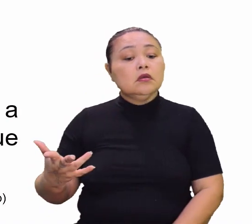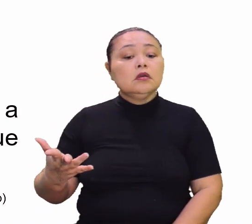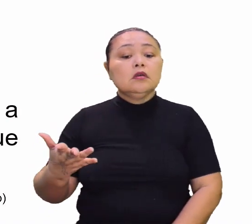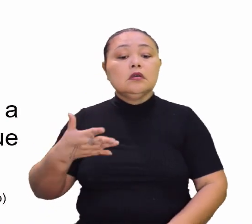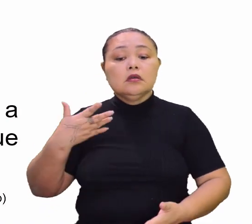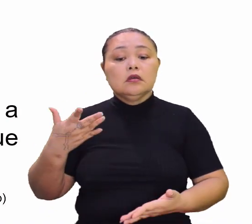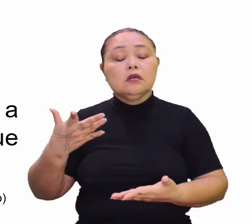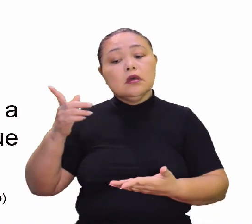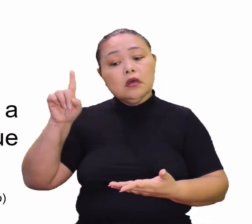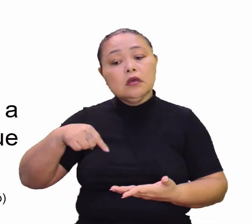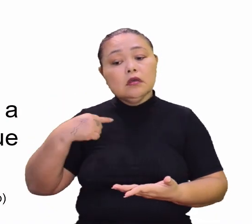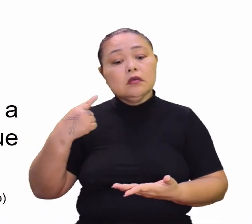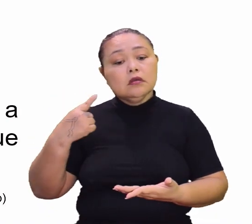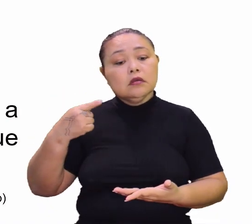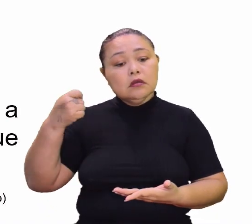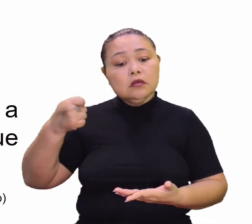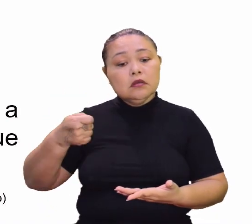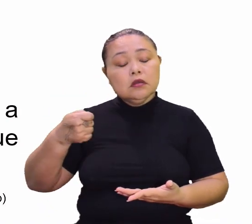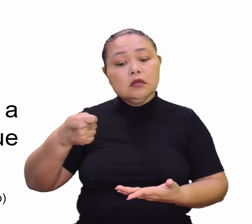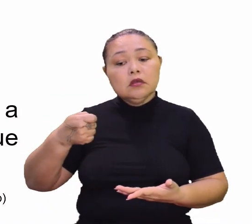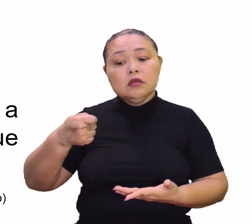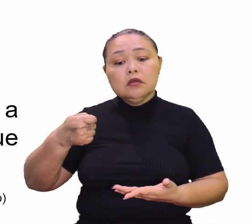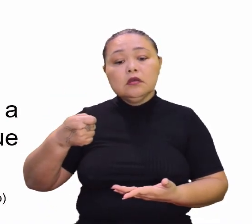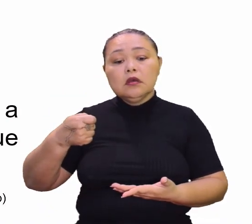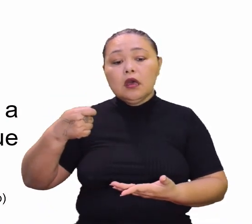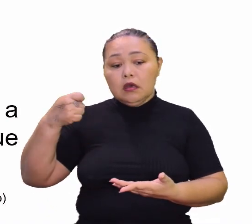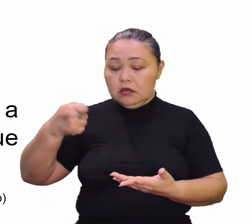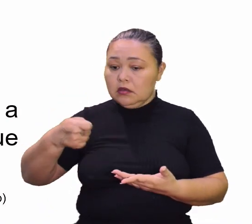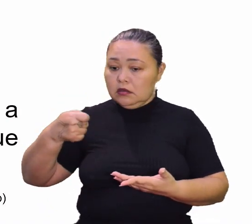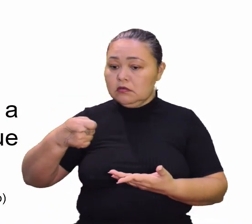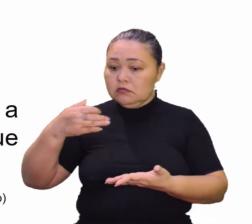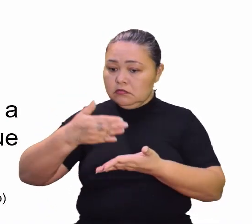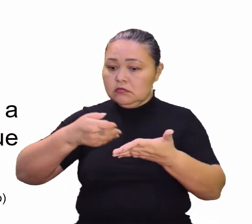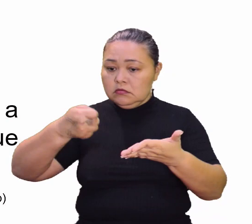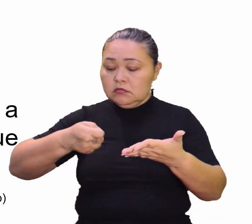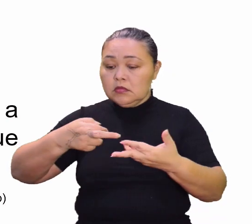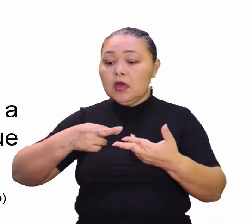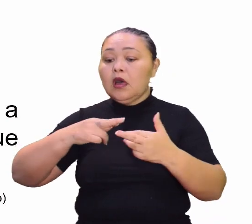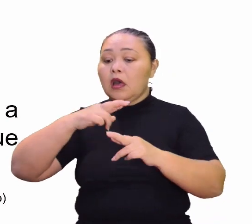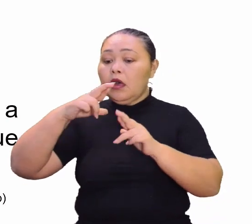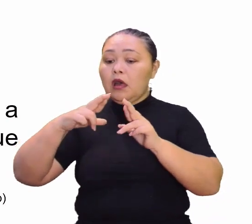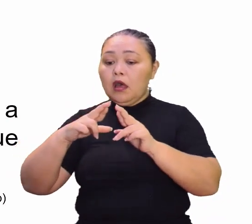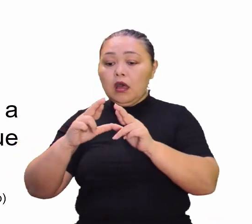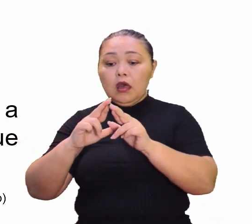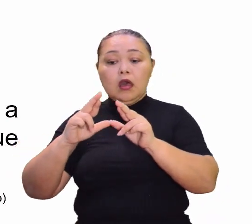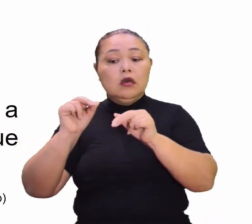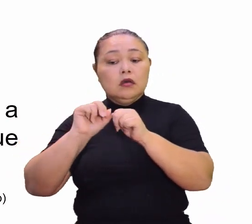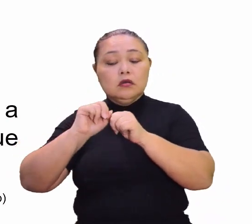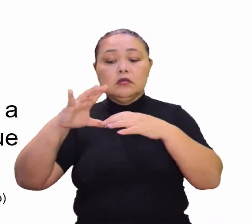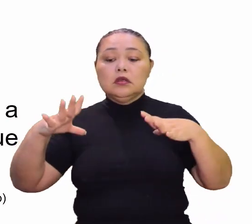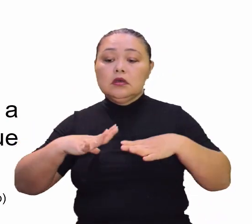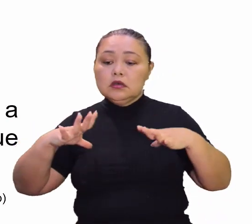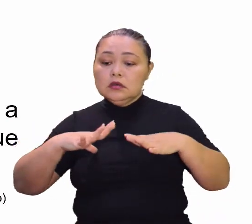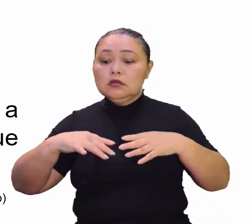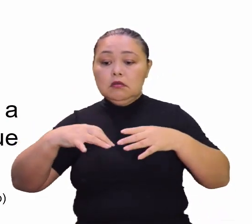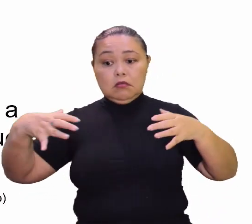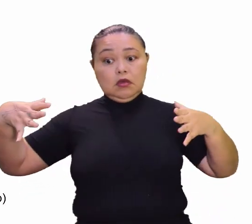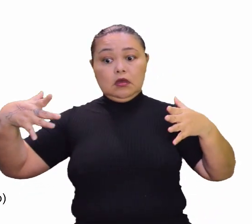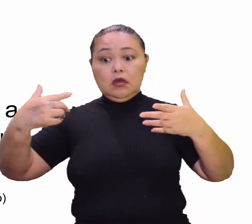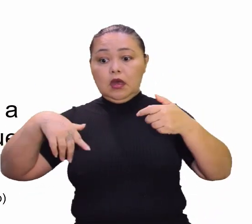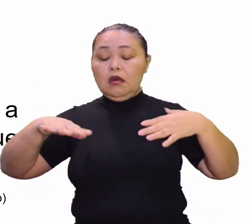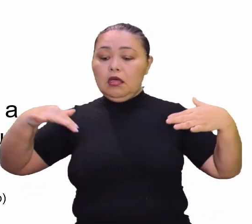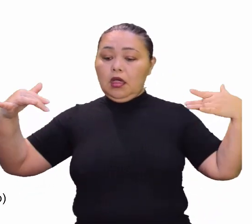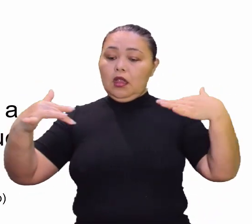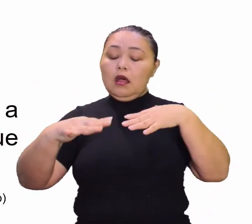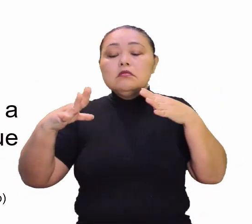Isso aqui é muito intenso, está se intensificando essa reciclagem, principalmente nas cidades grandes. Com certeza. Isso.